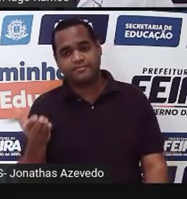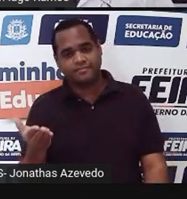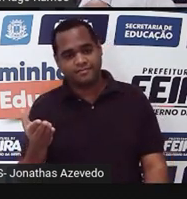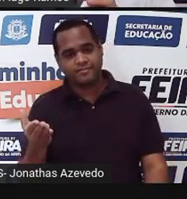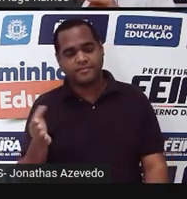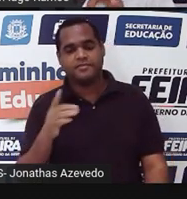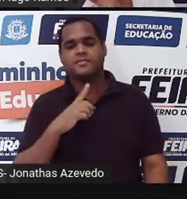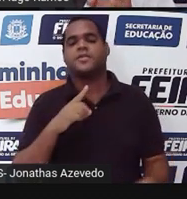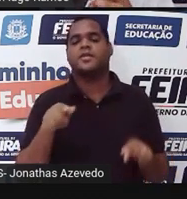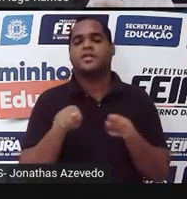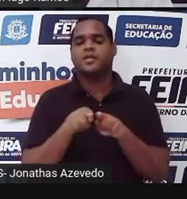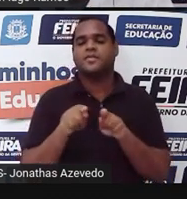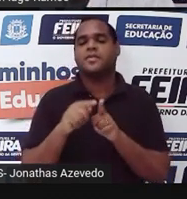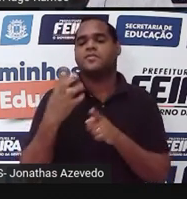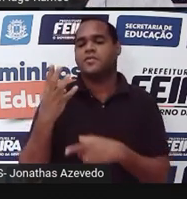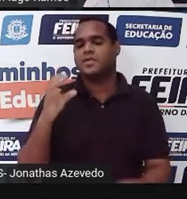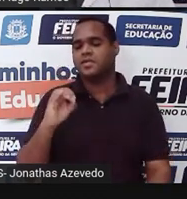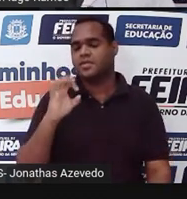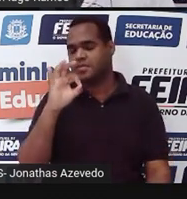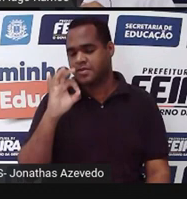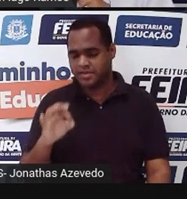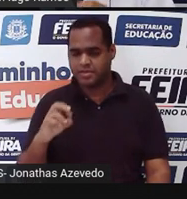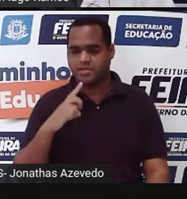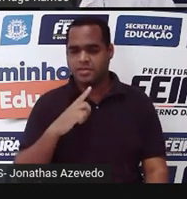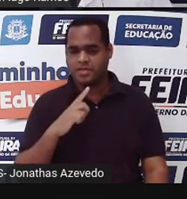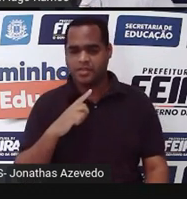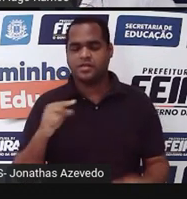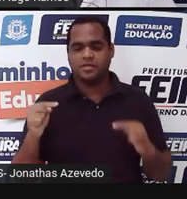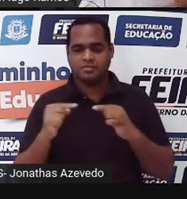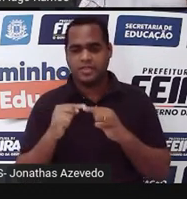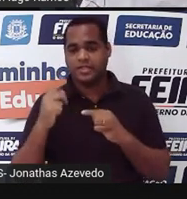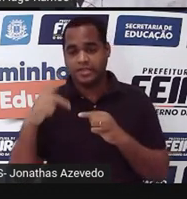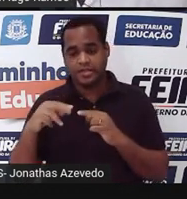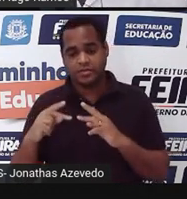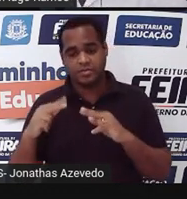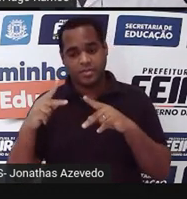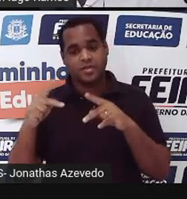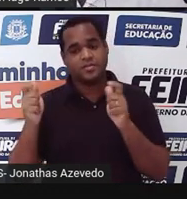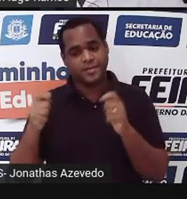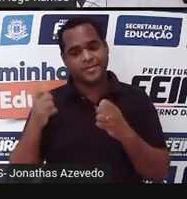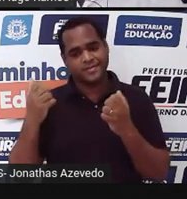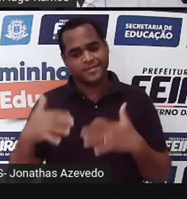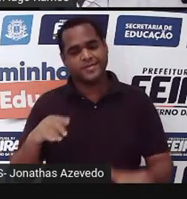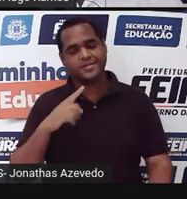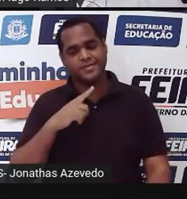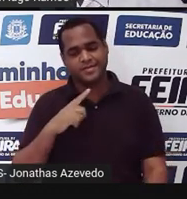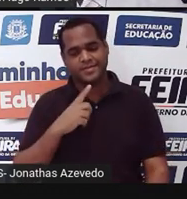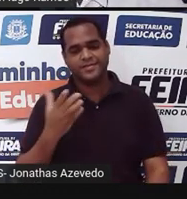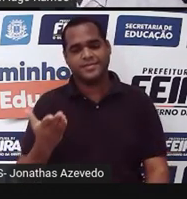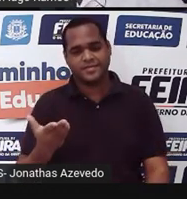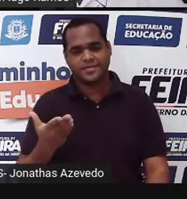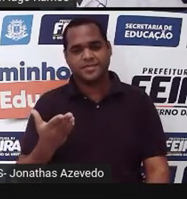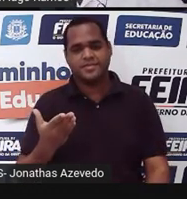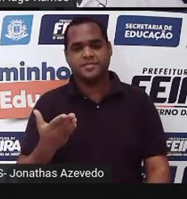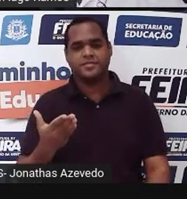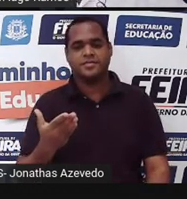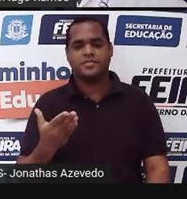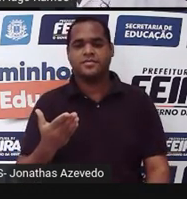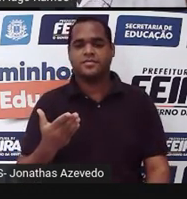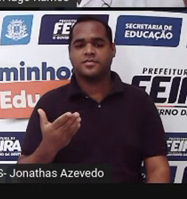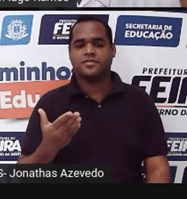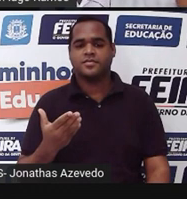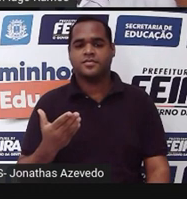os 40% é os 40% do aumento que já tinha sofrido, né? Ou seja,